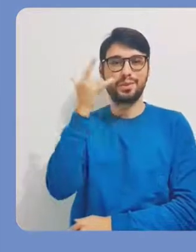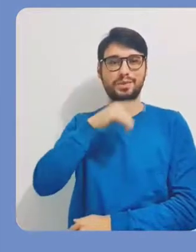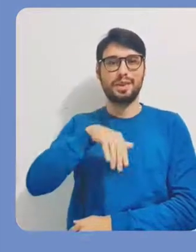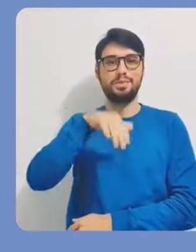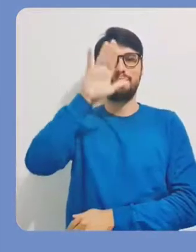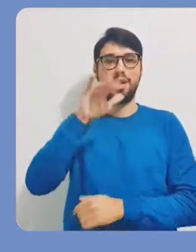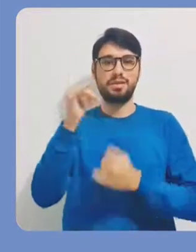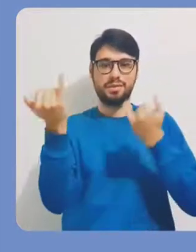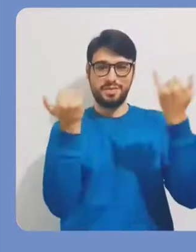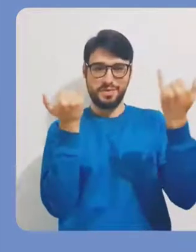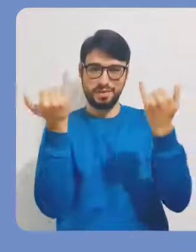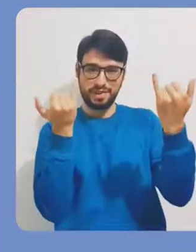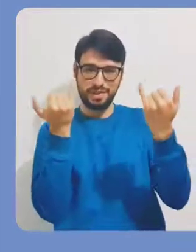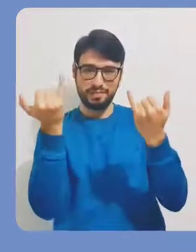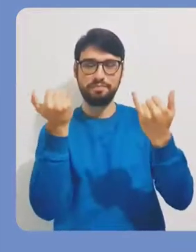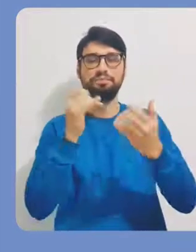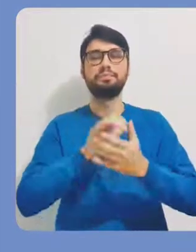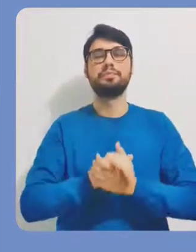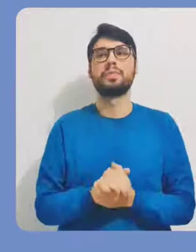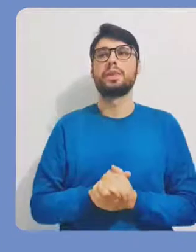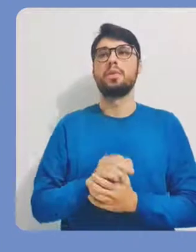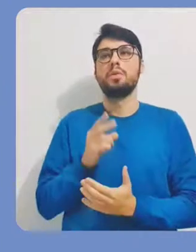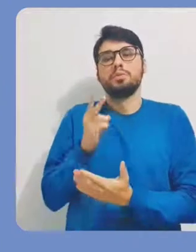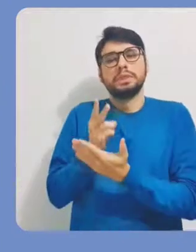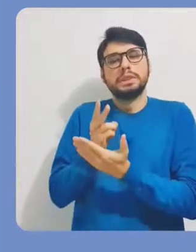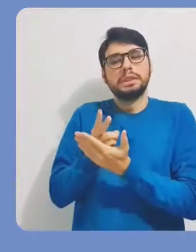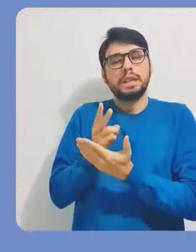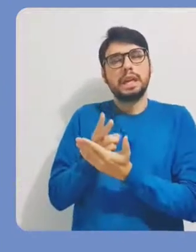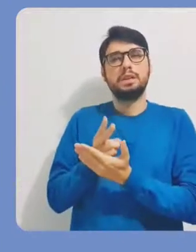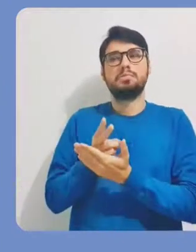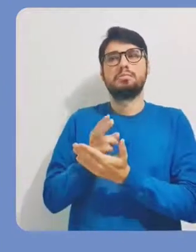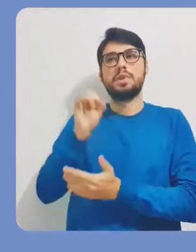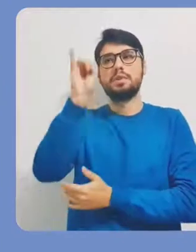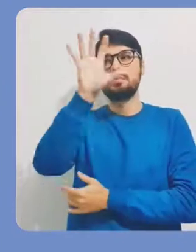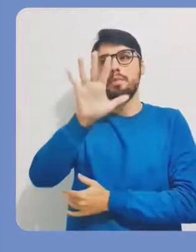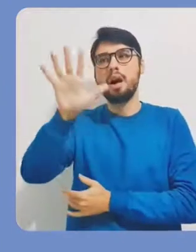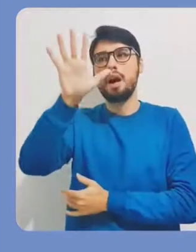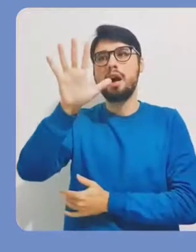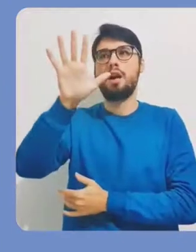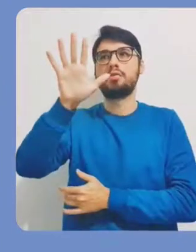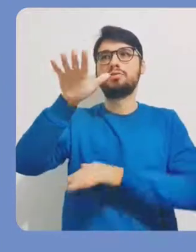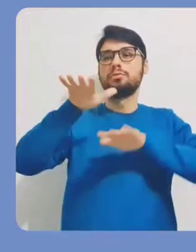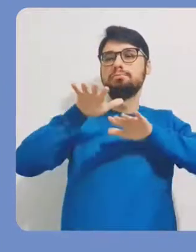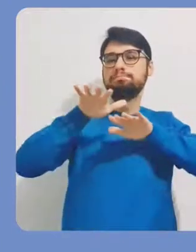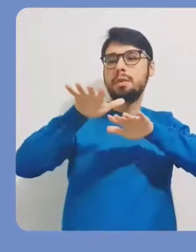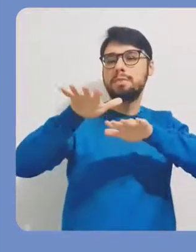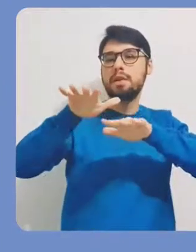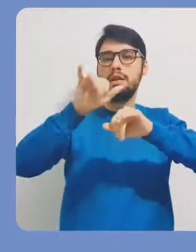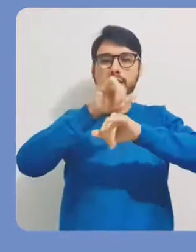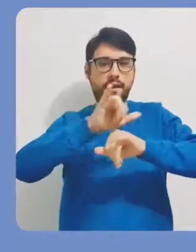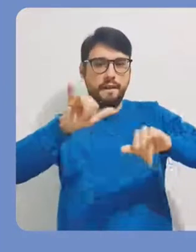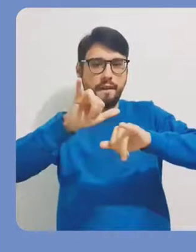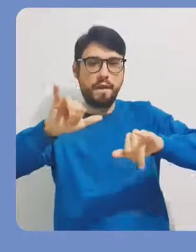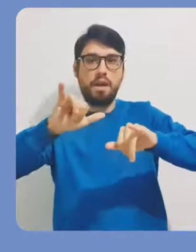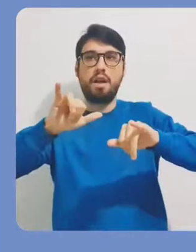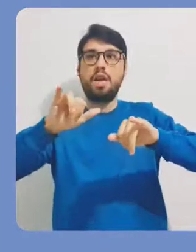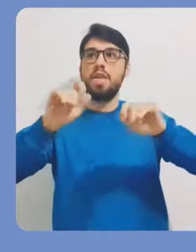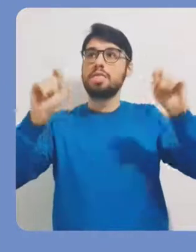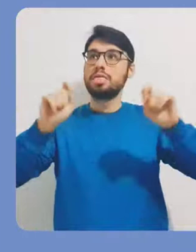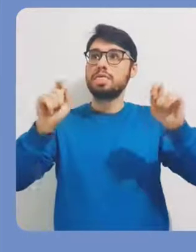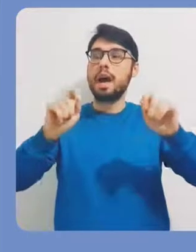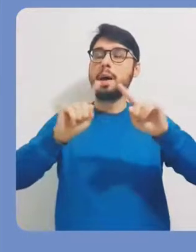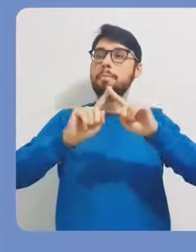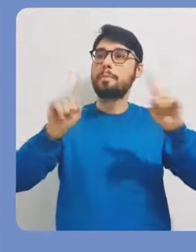página do Ministério da Saúde, por exemplo. Neste caso, todas as imagens que a gente vai adicionar que são mensagens de ativismo,